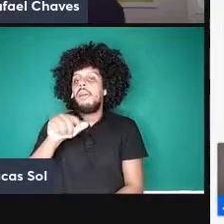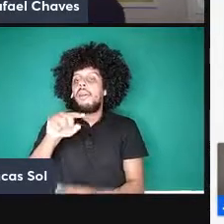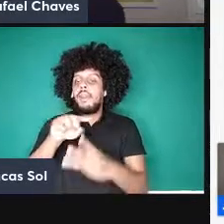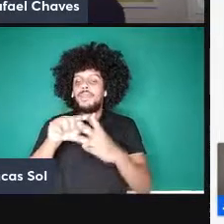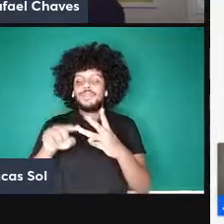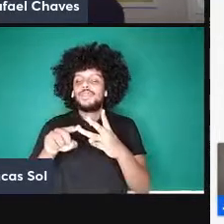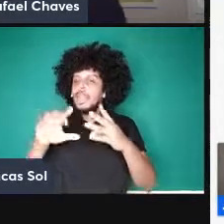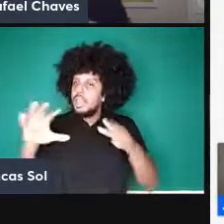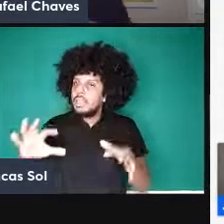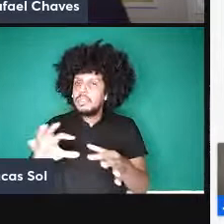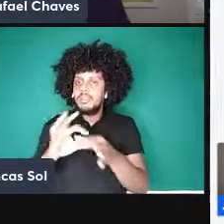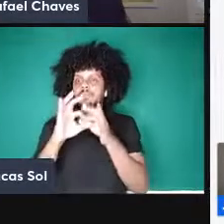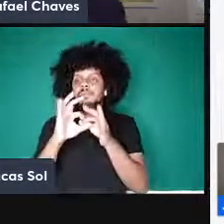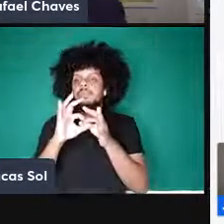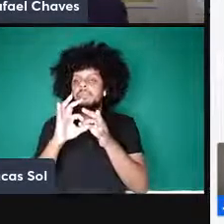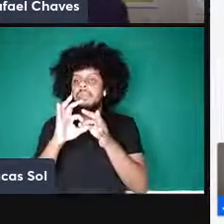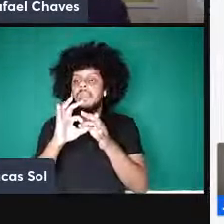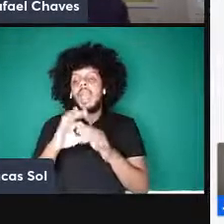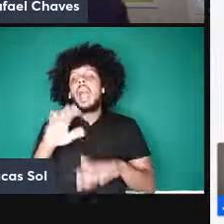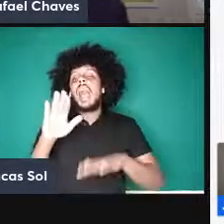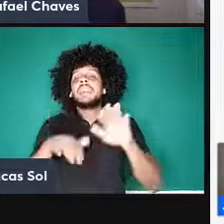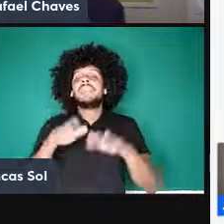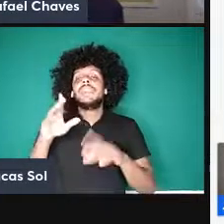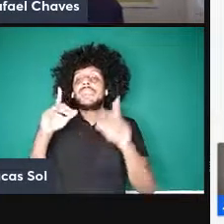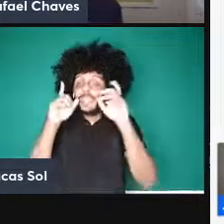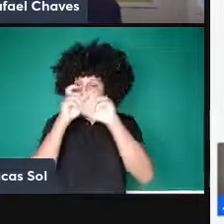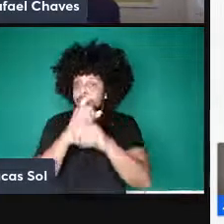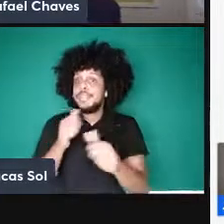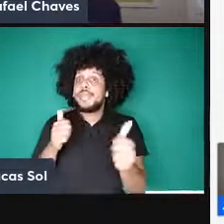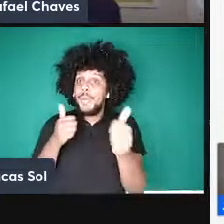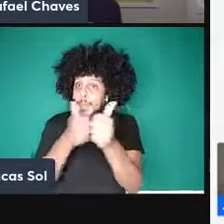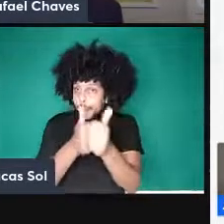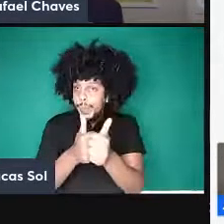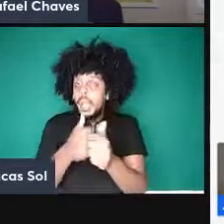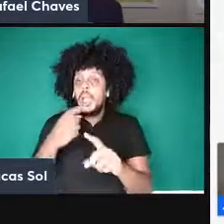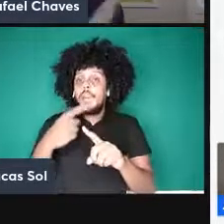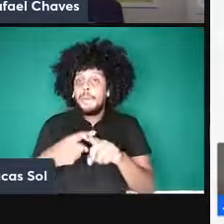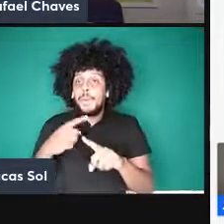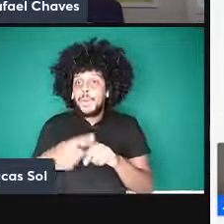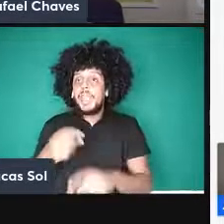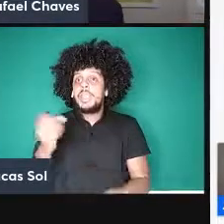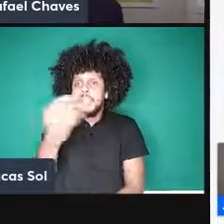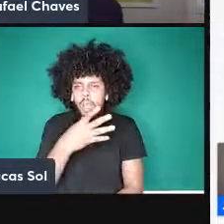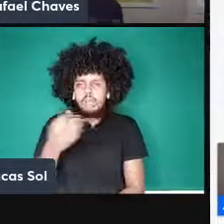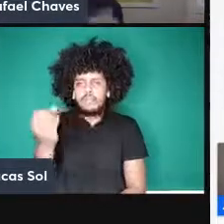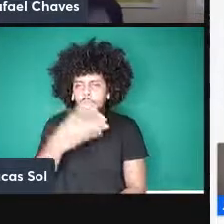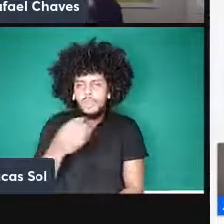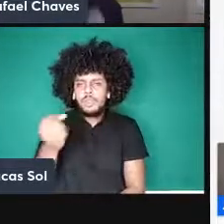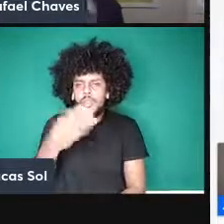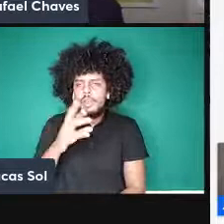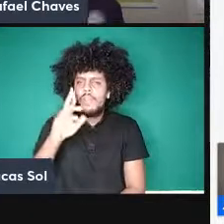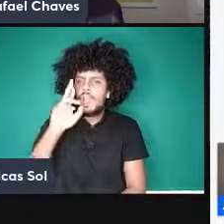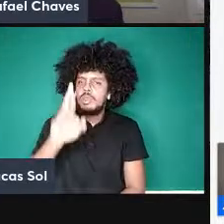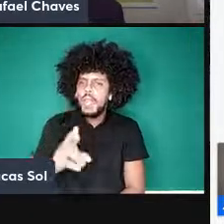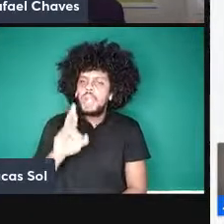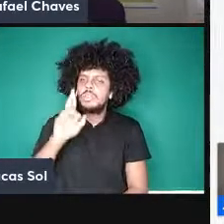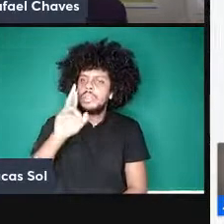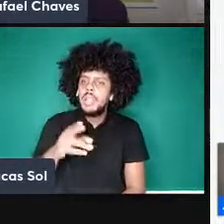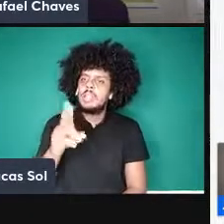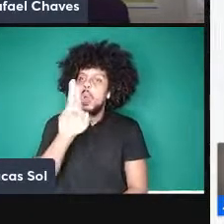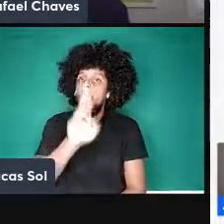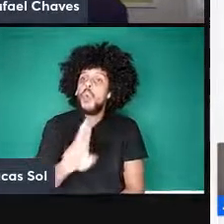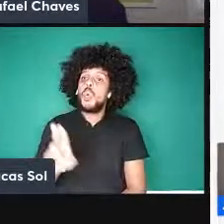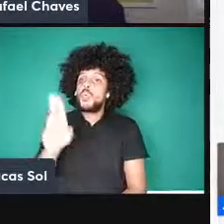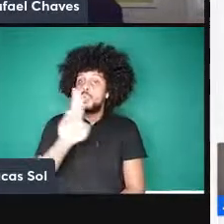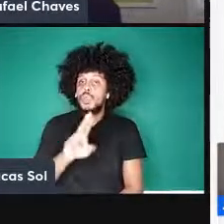inteiro é até difícil acompanhar o número de novos resultados em fundamentos da quântica que estão sendo usados para o avanço